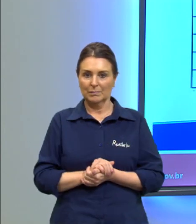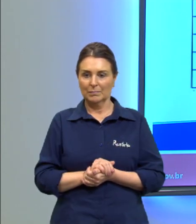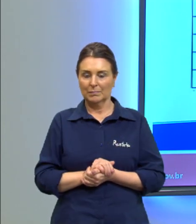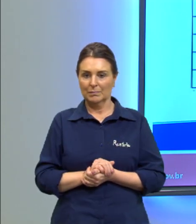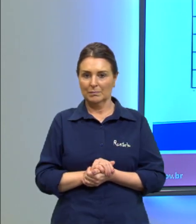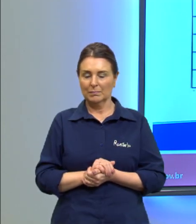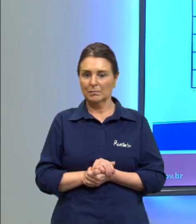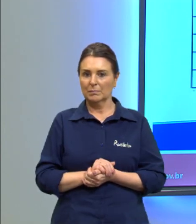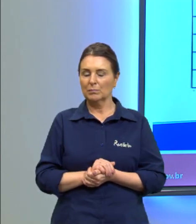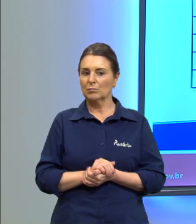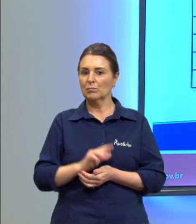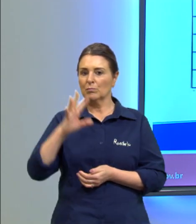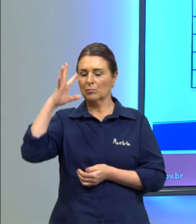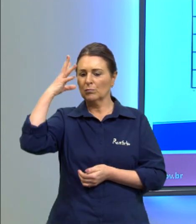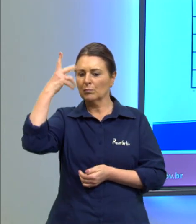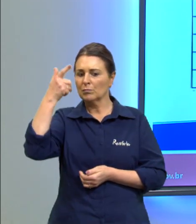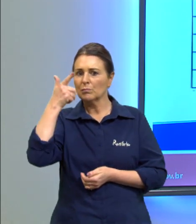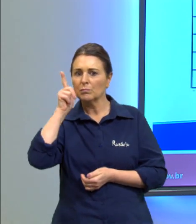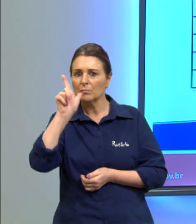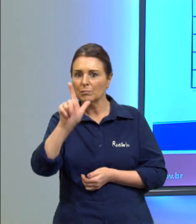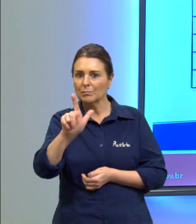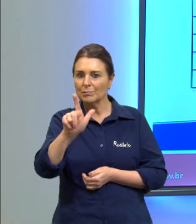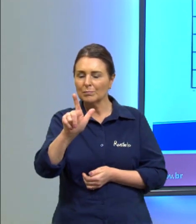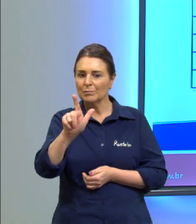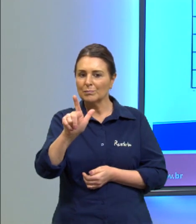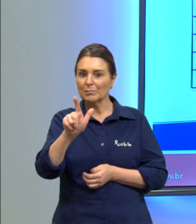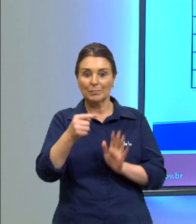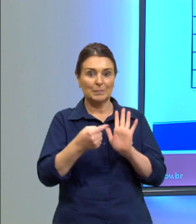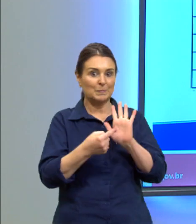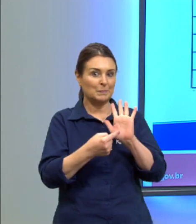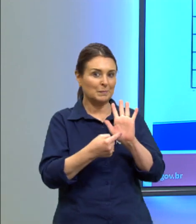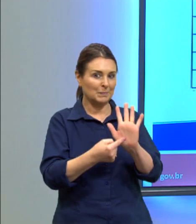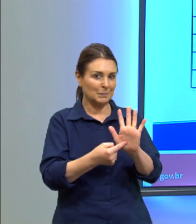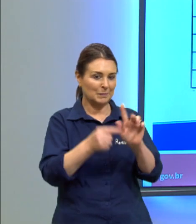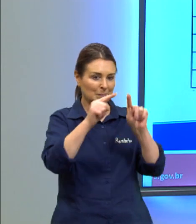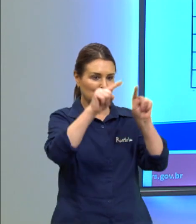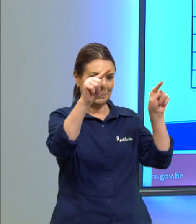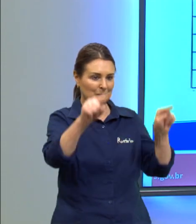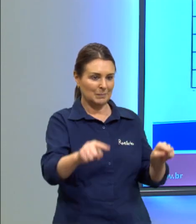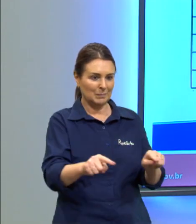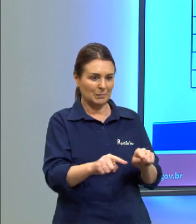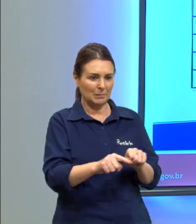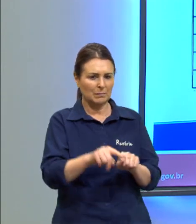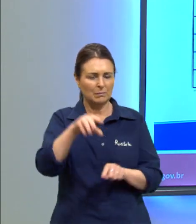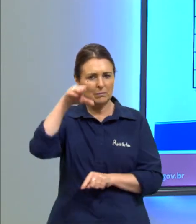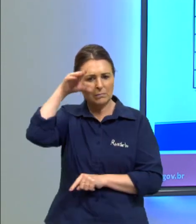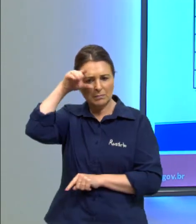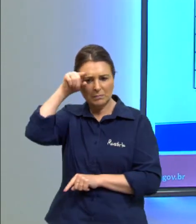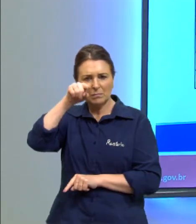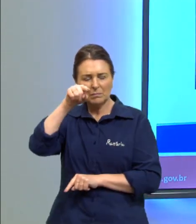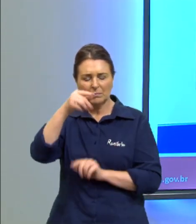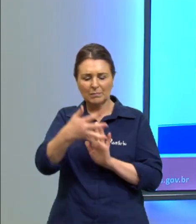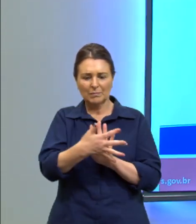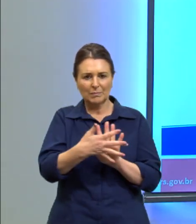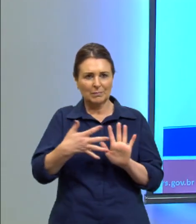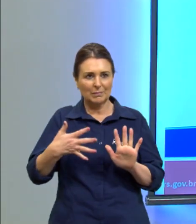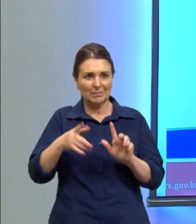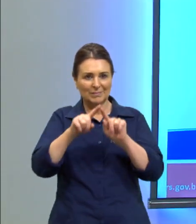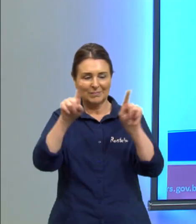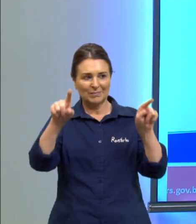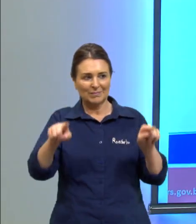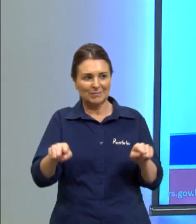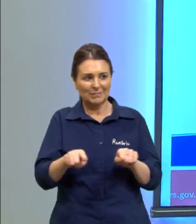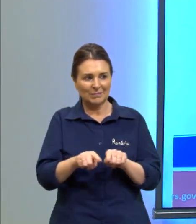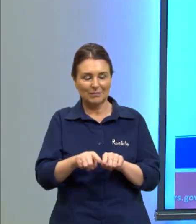os resultados obtidos estão no quadro então o que que a gente vai perceber aqui nesta tabela neste quadro